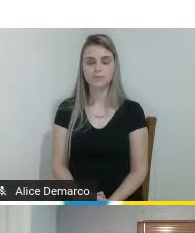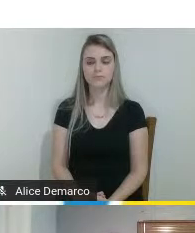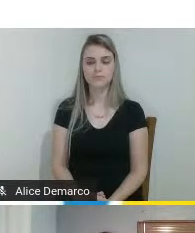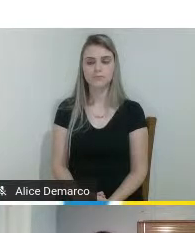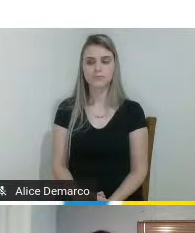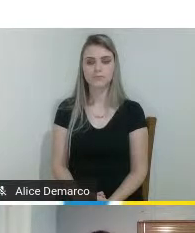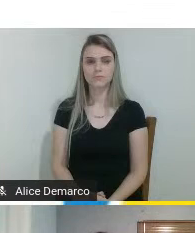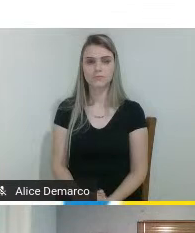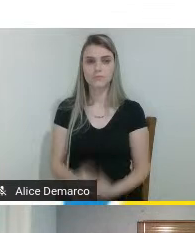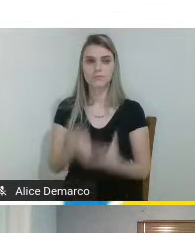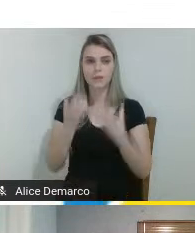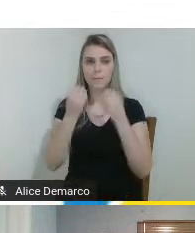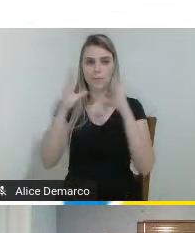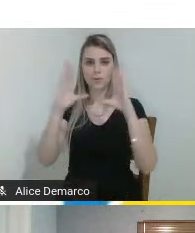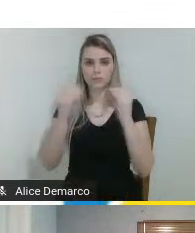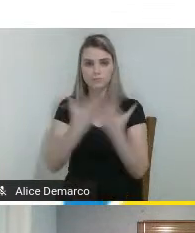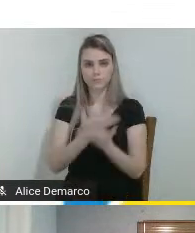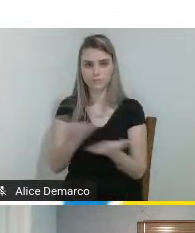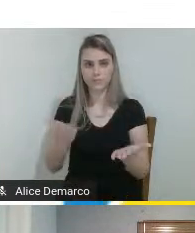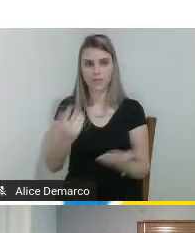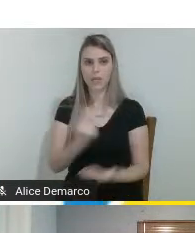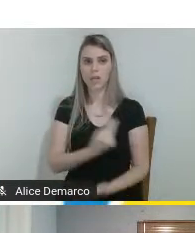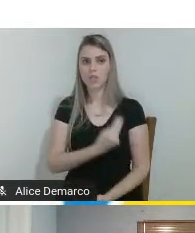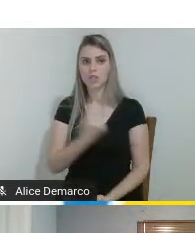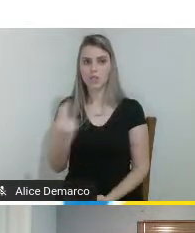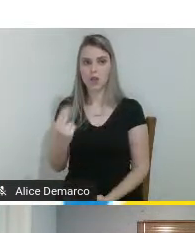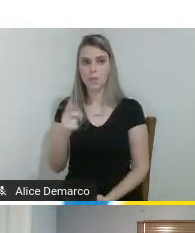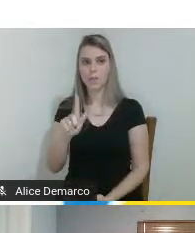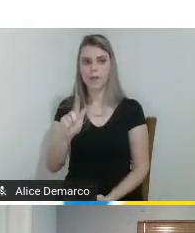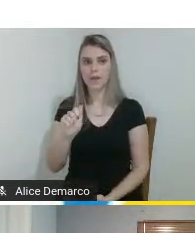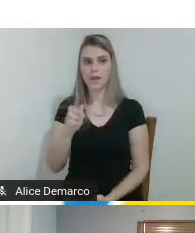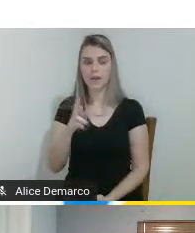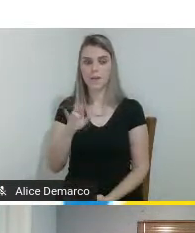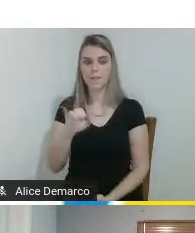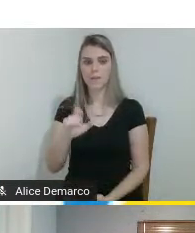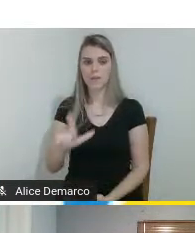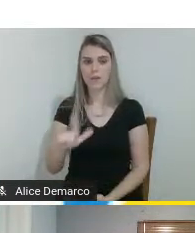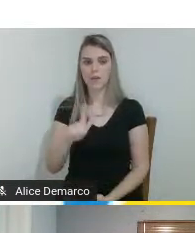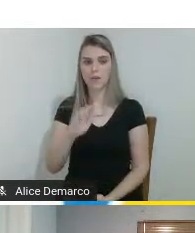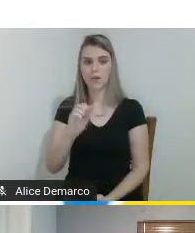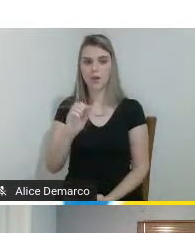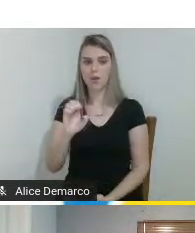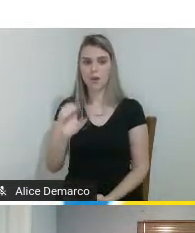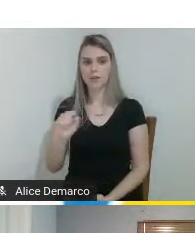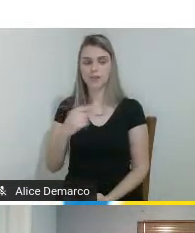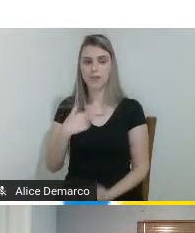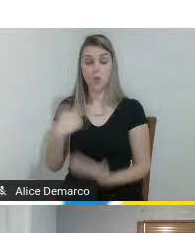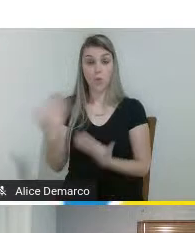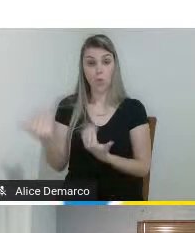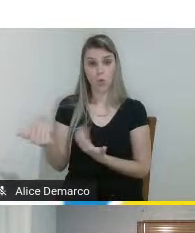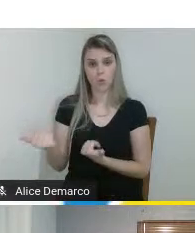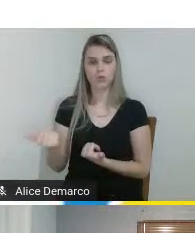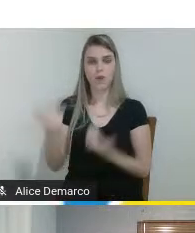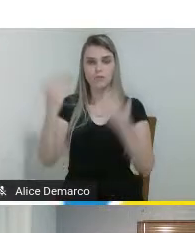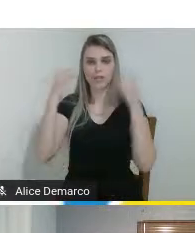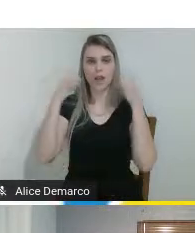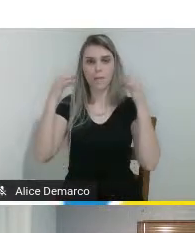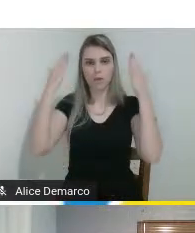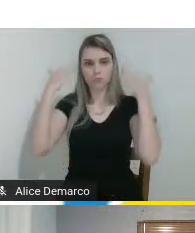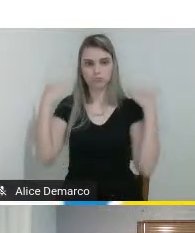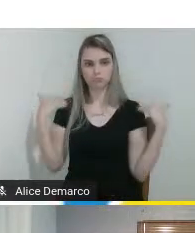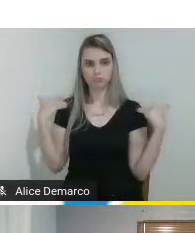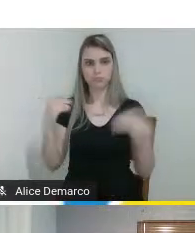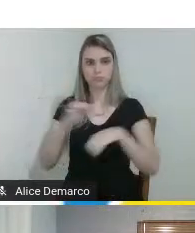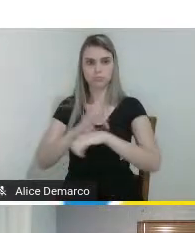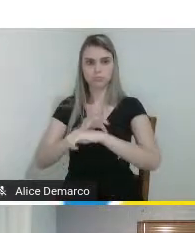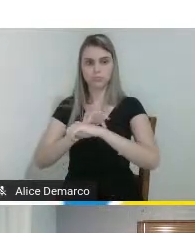Boa noite a todos, meu nome é Gabriel Góis, eu sou um jovem de pele clara, cabelo longo e barba, atrás de